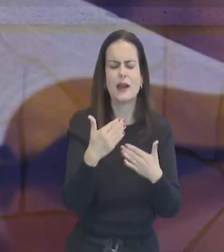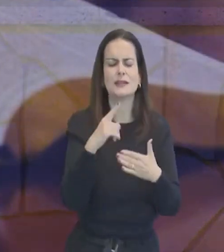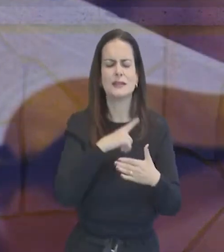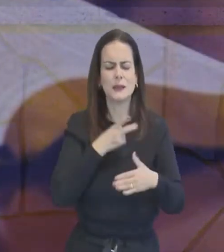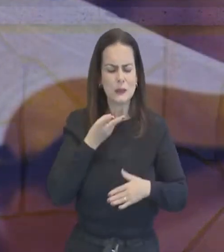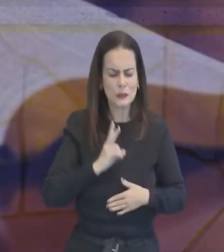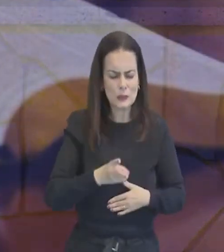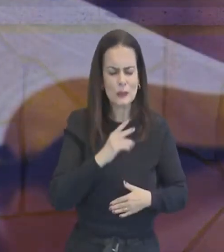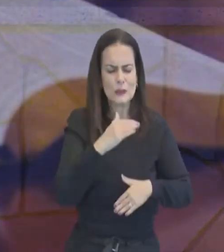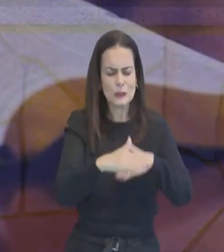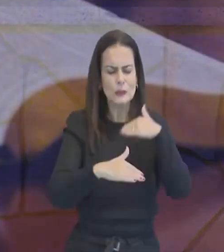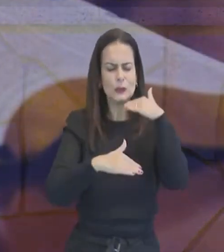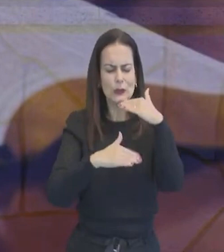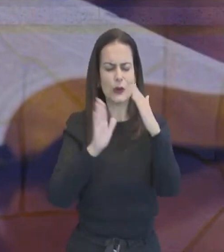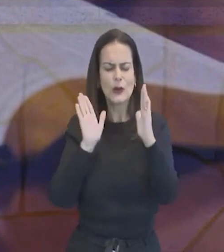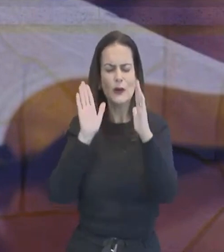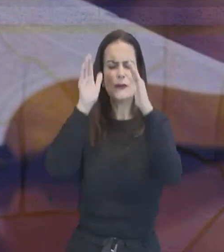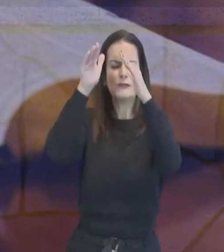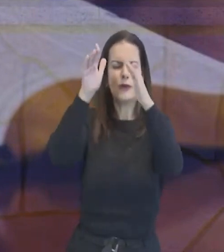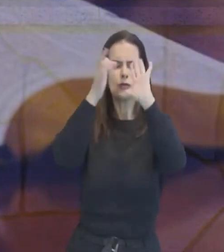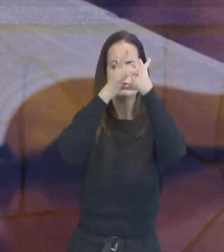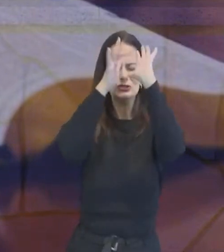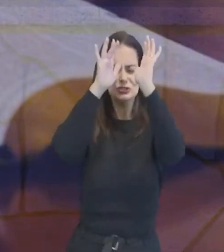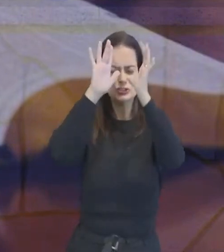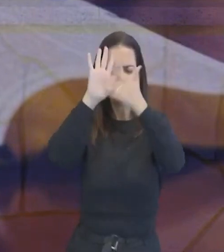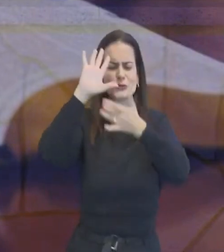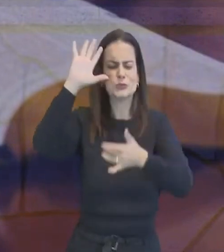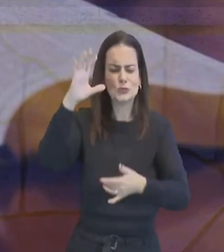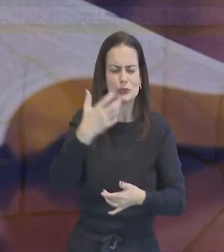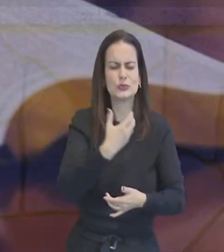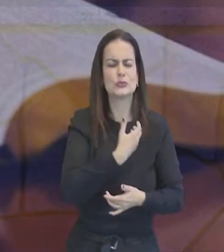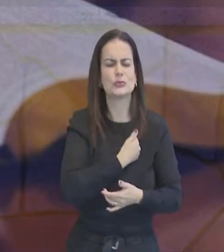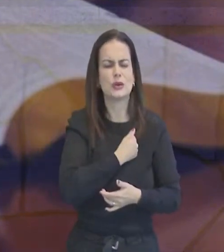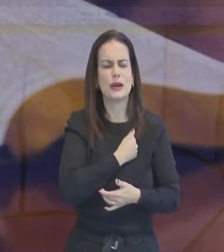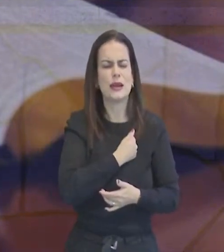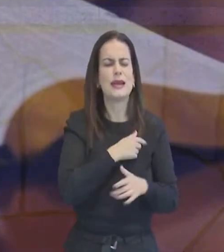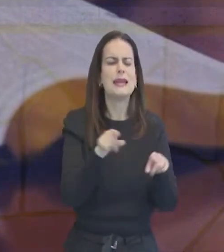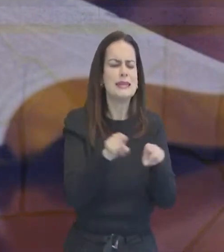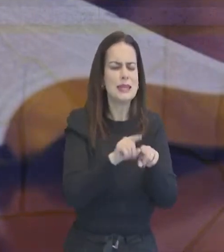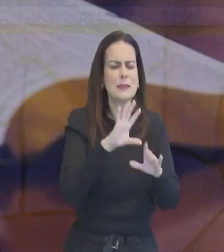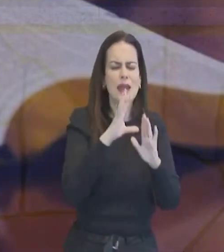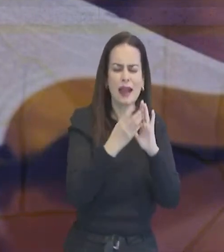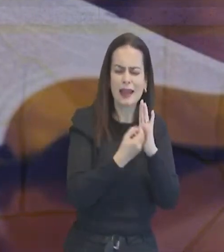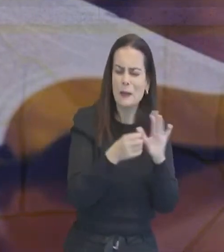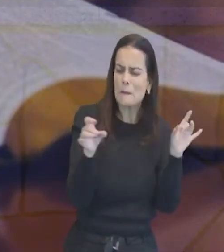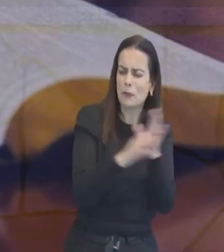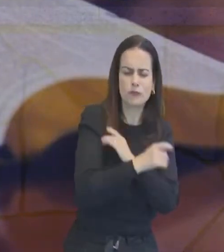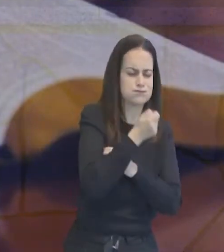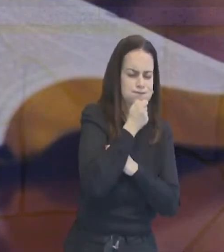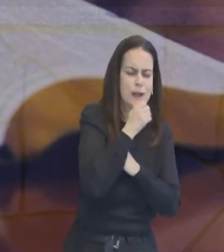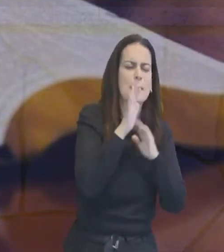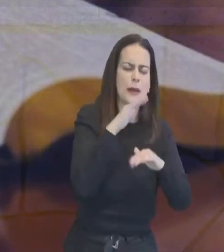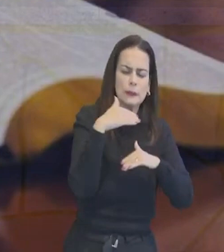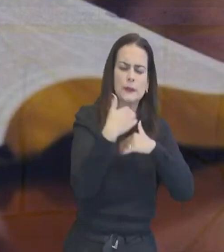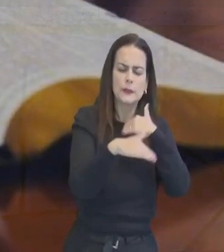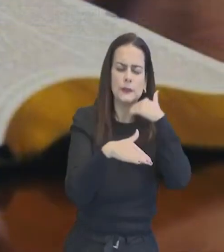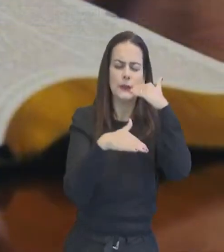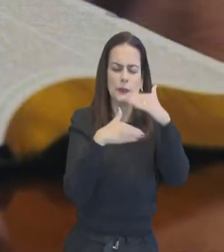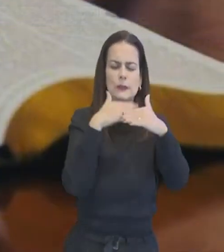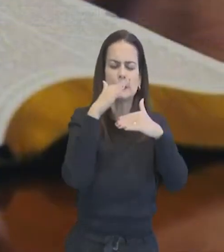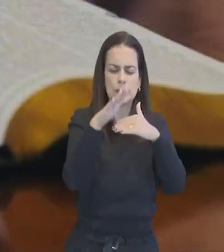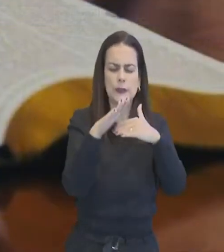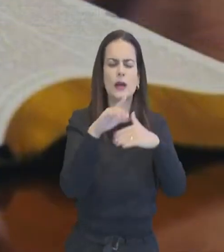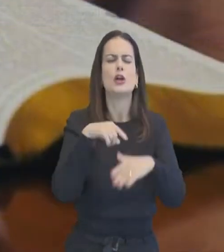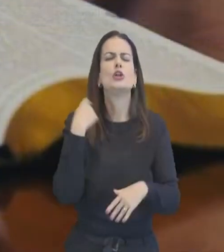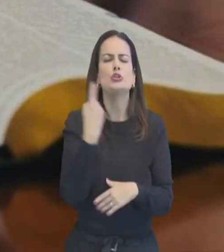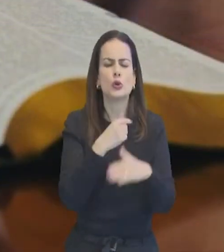prossegue, ó Deus, para o alvo, para a tua igreja, que ainda não alcançou, mas prossegue, para o alvo, que está sendo proposto, ó Deus,